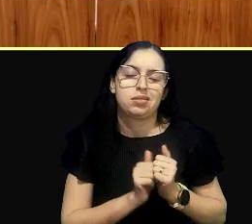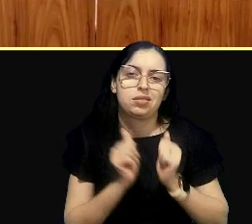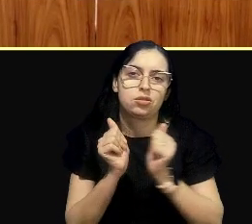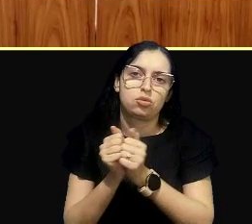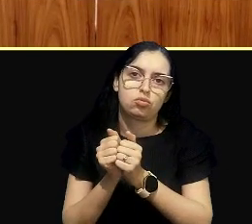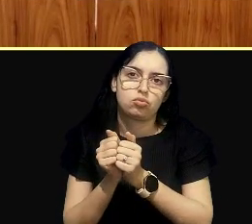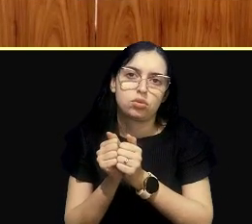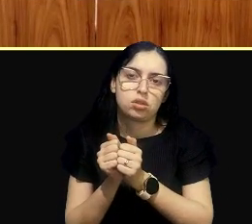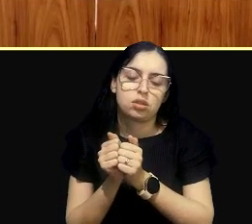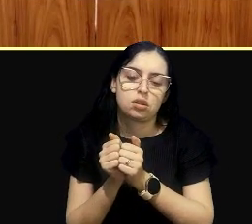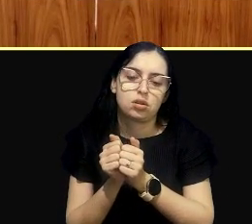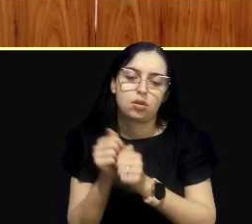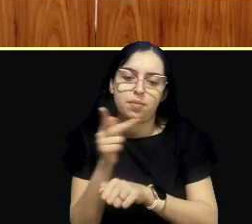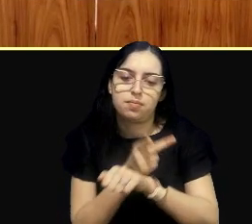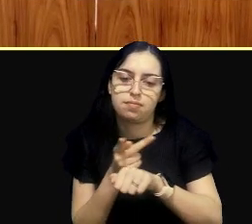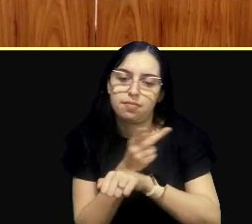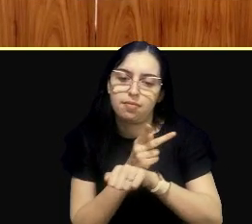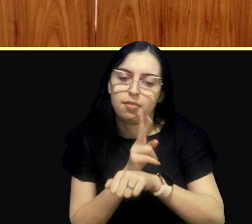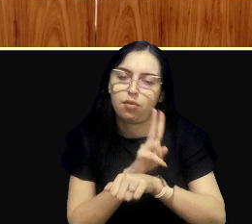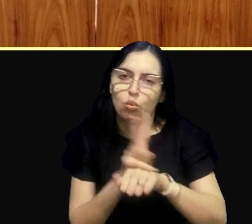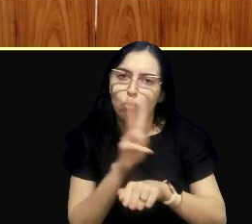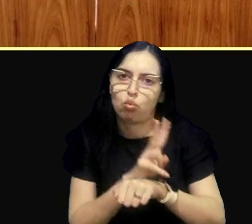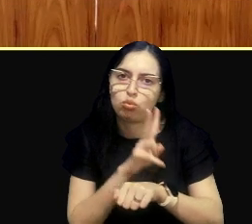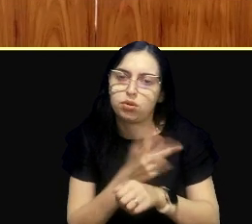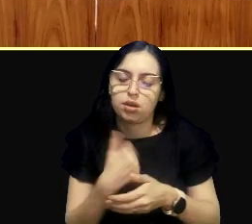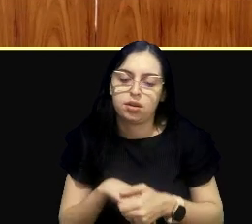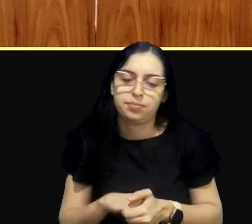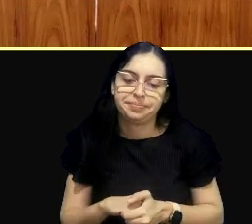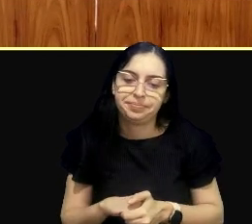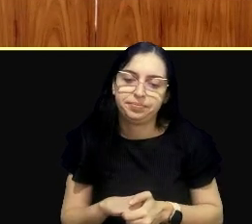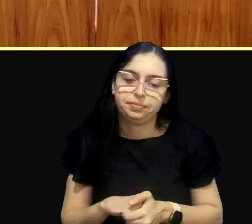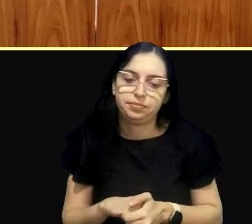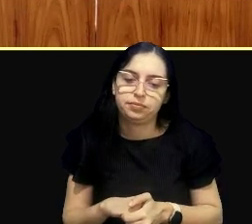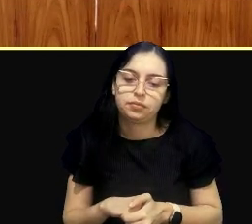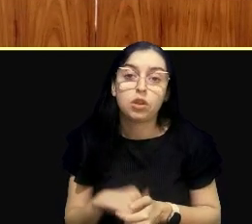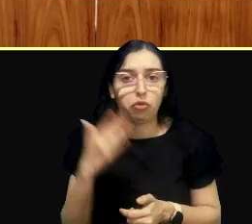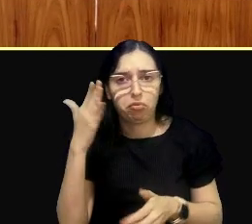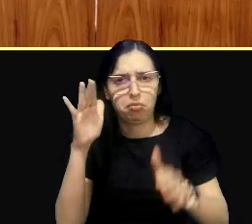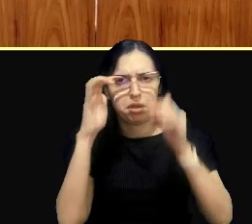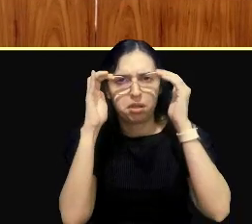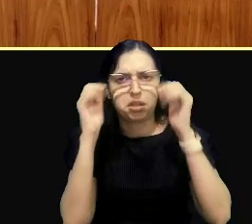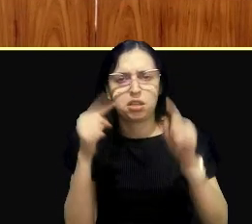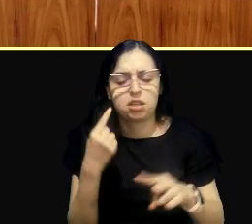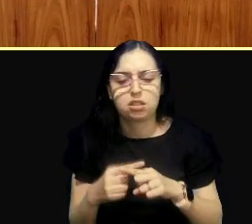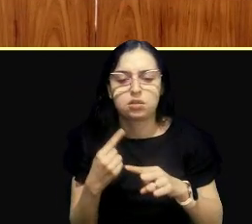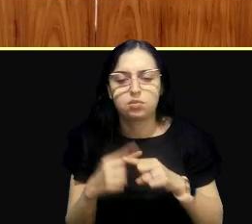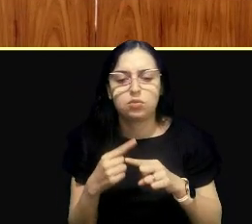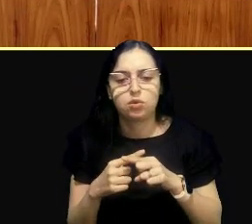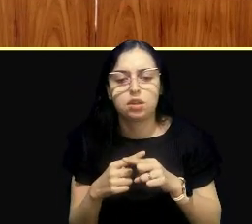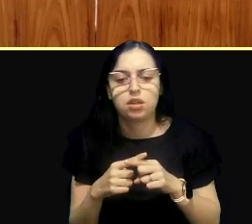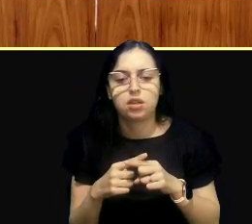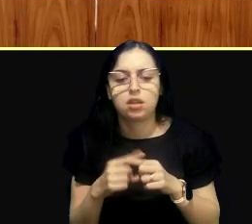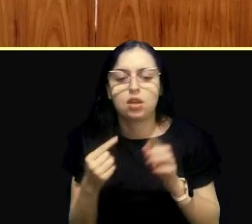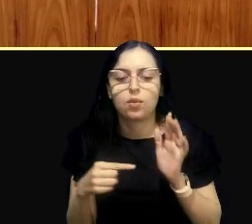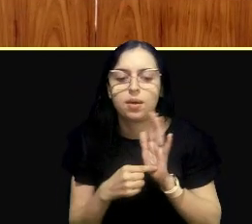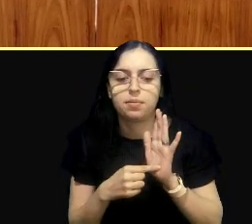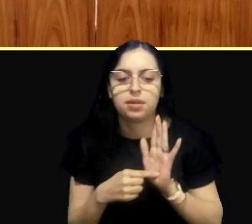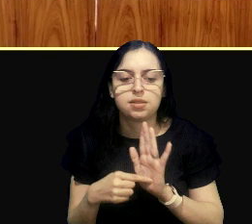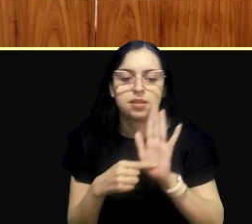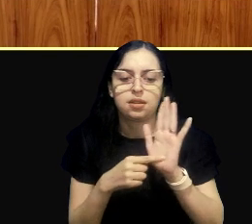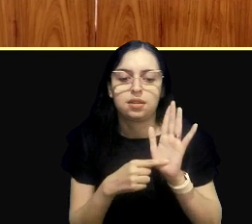numa inspeção, e foi interessante, porque o que eu havia pontuado,